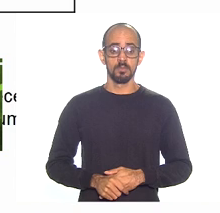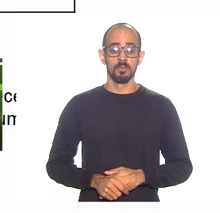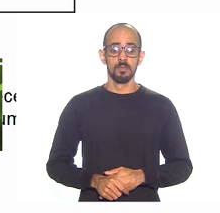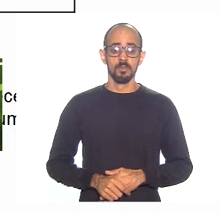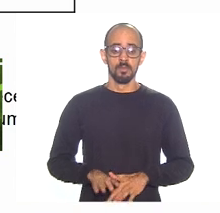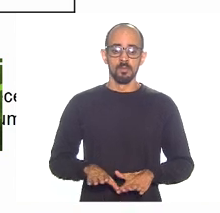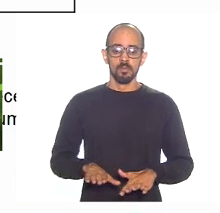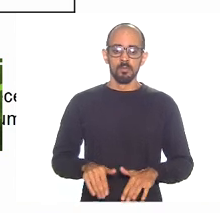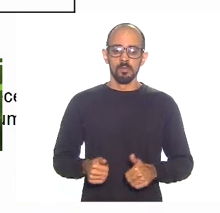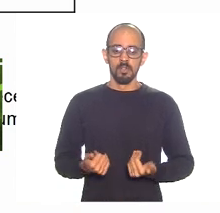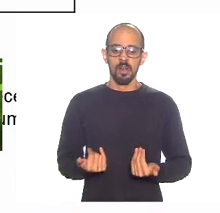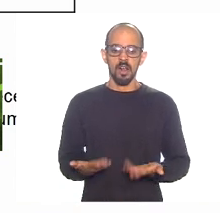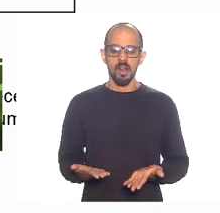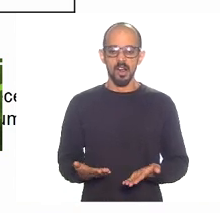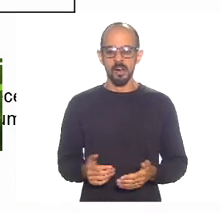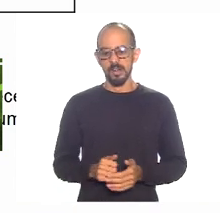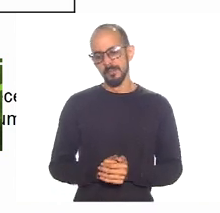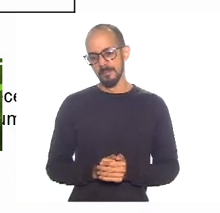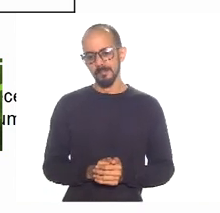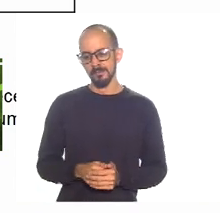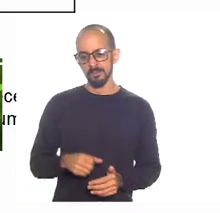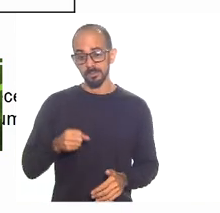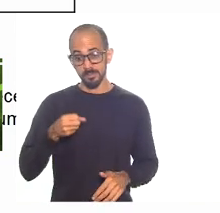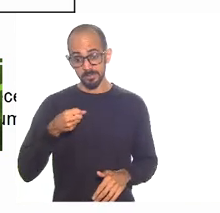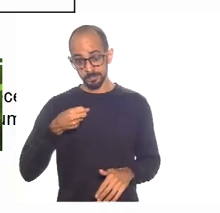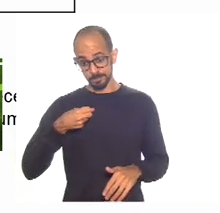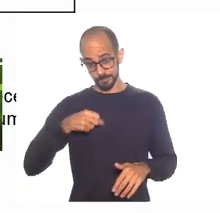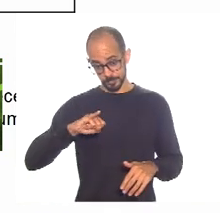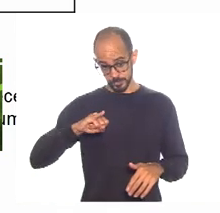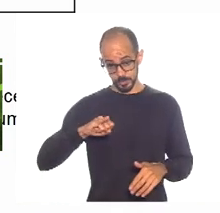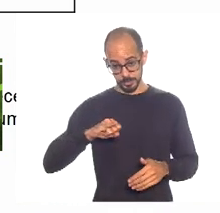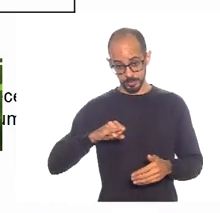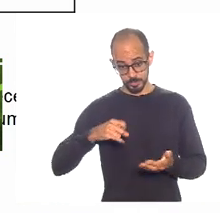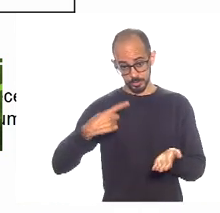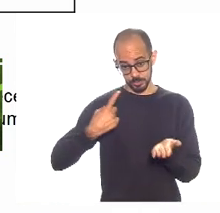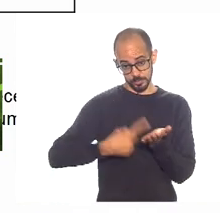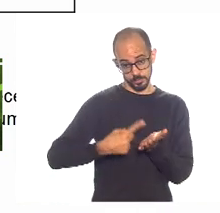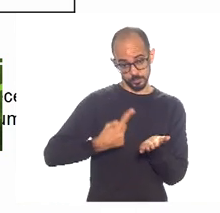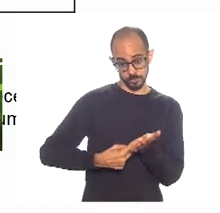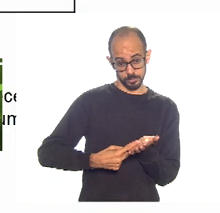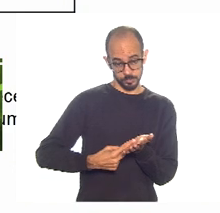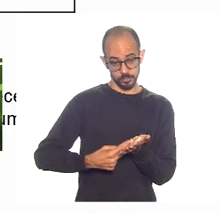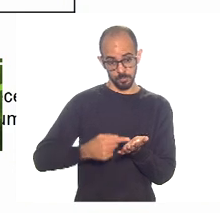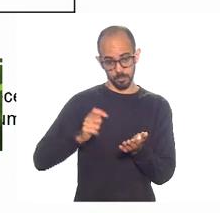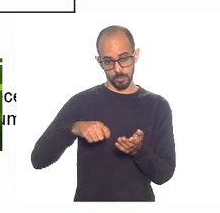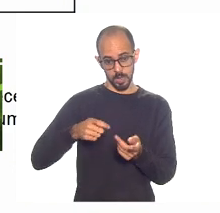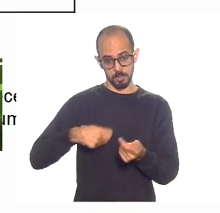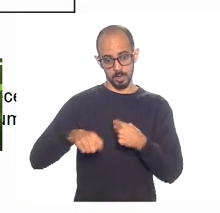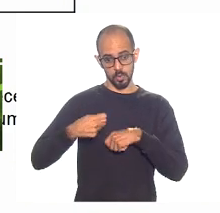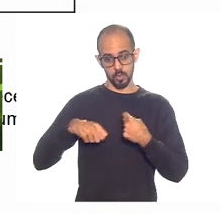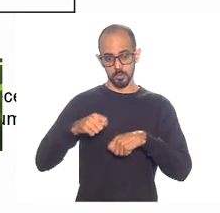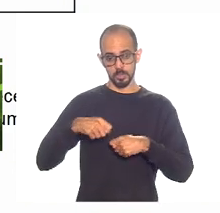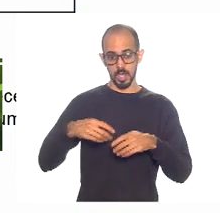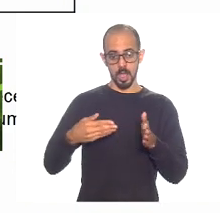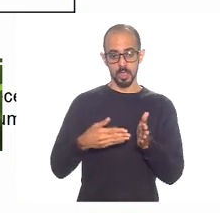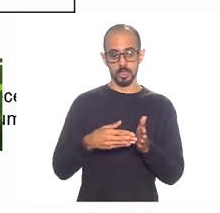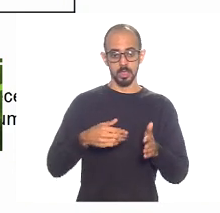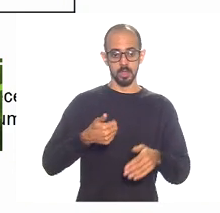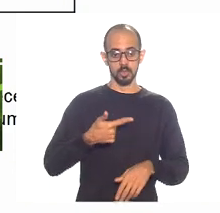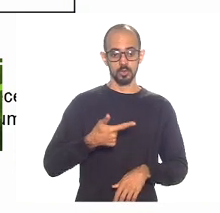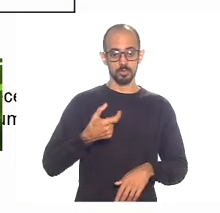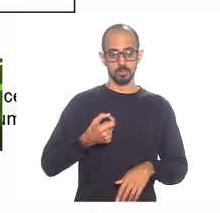Bom, se houver, quer dizer, esse acordo, a gente economiza até 2023 50 bilhões,